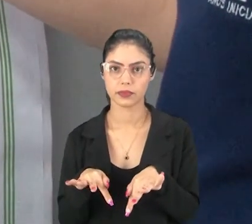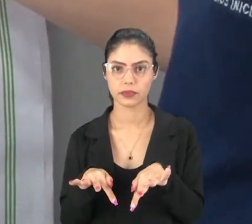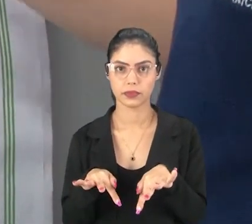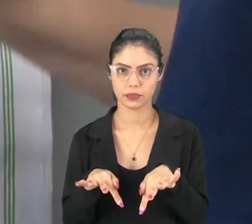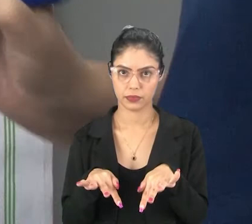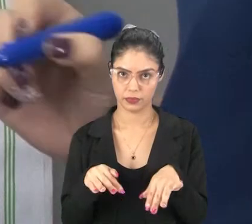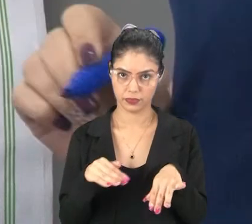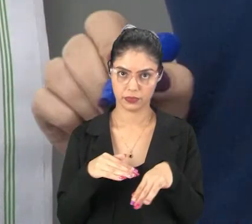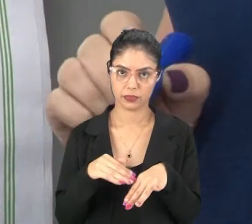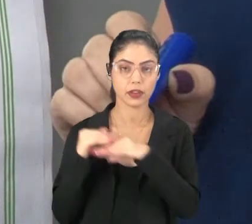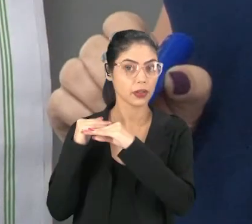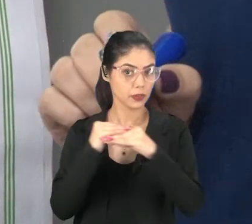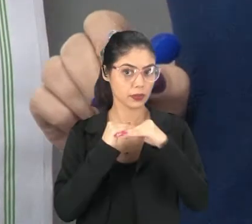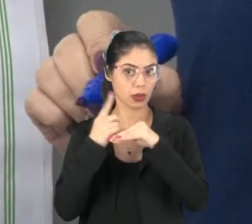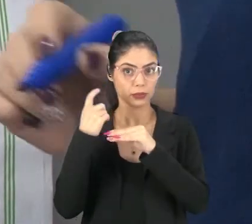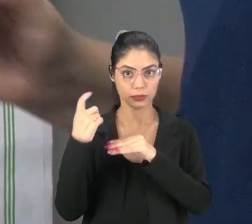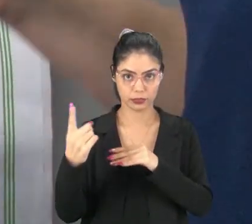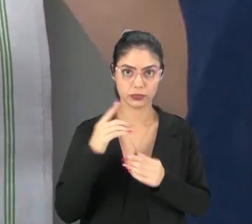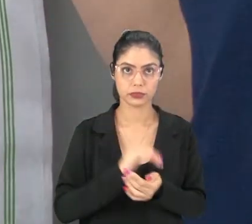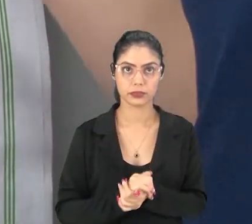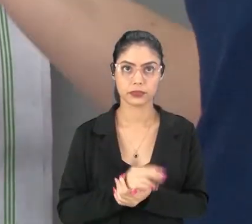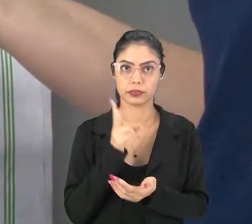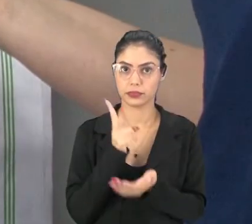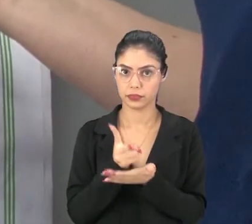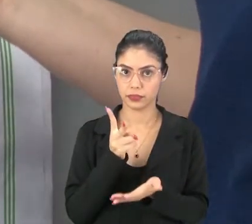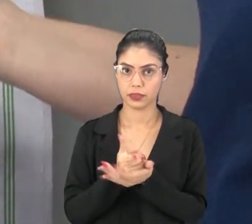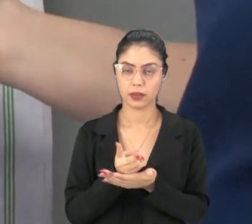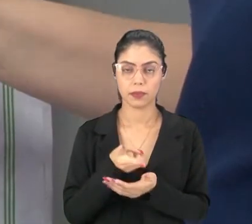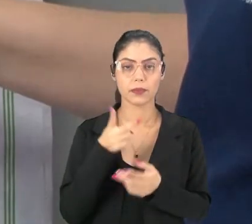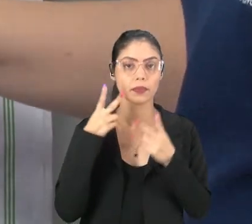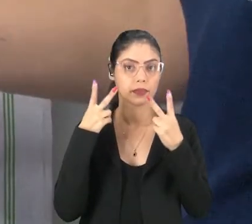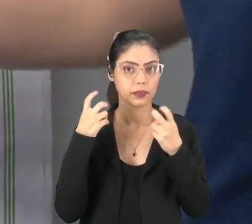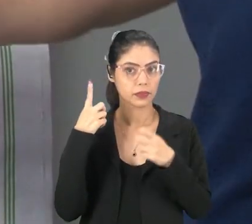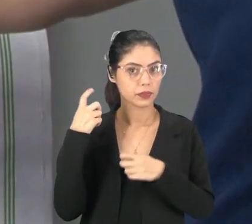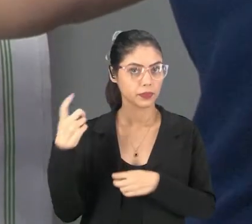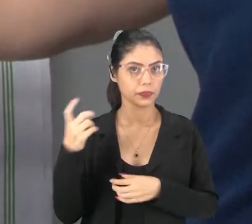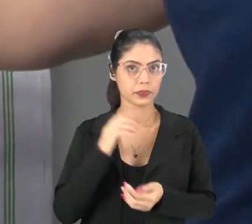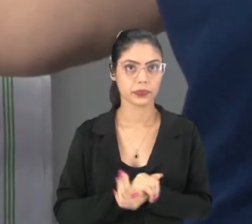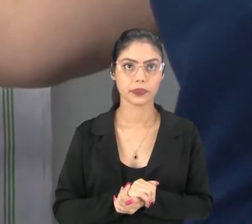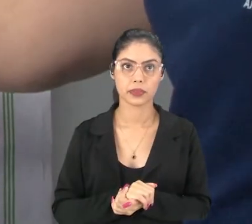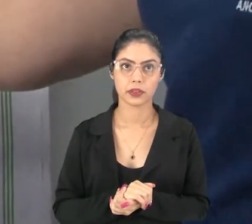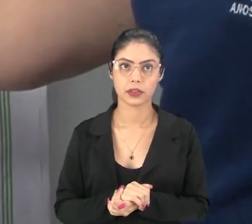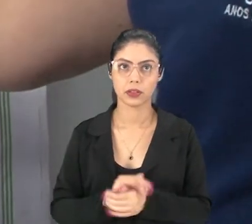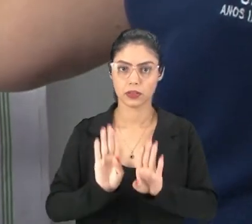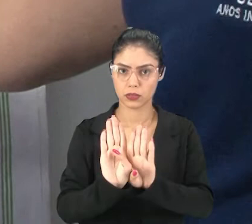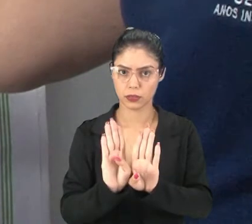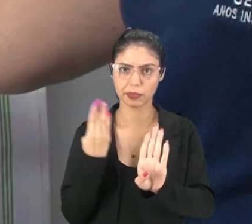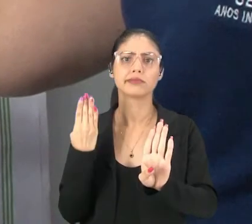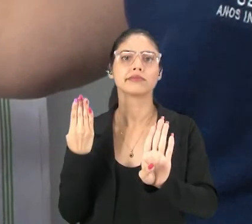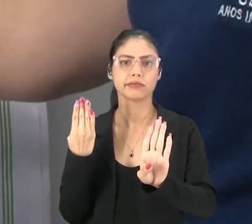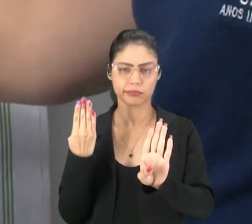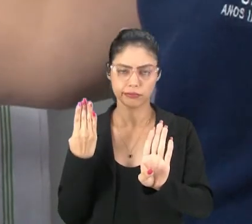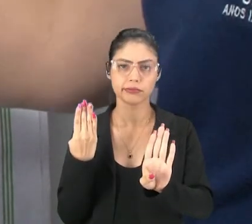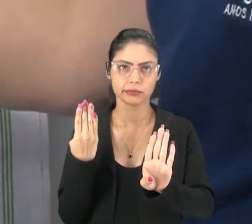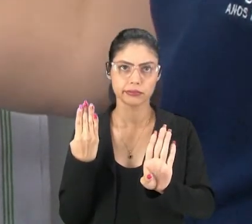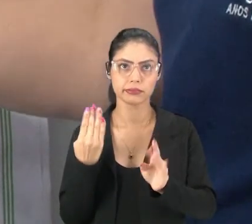É igual do som, né? Nós temos sempre o mesmo som Aqui Eu abro de